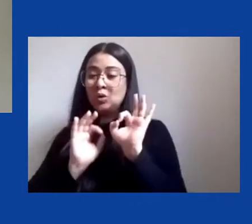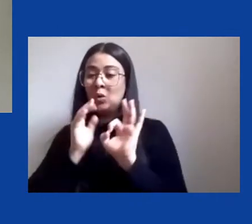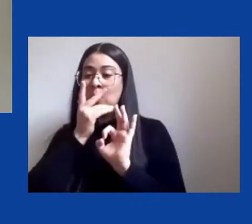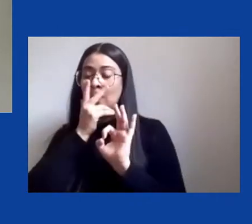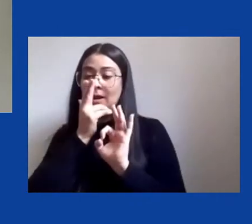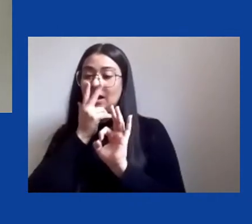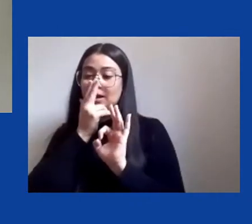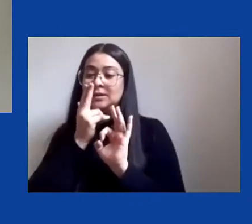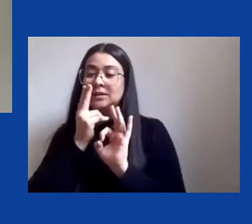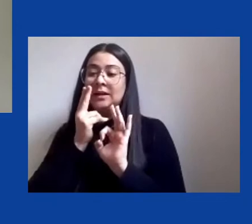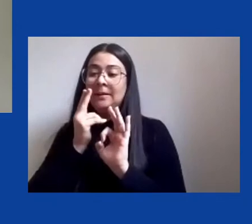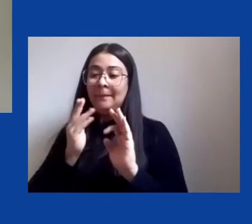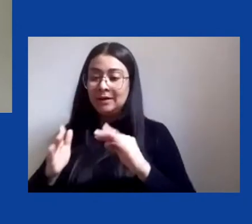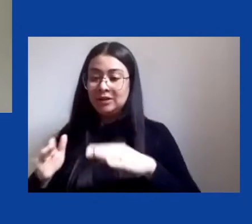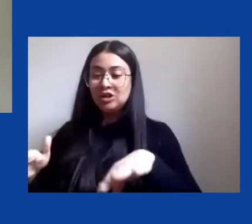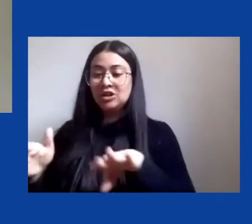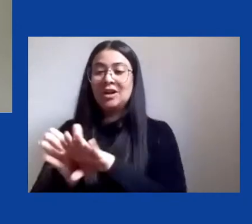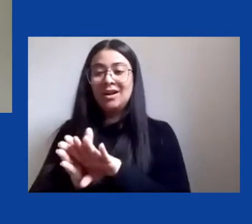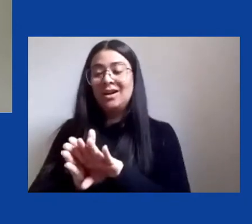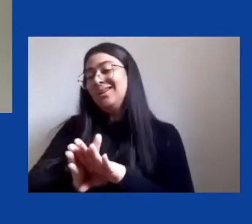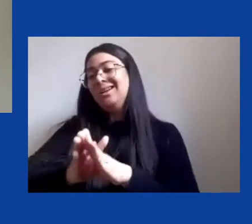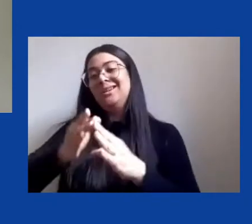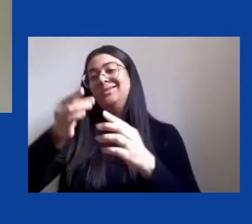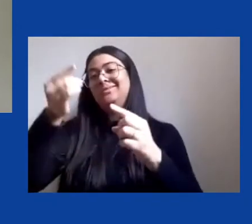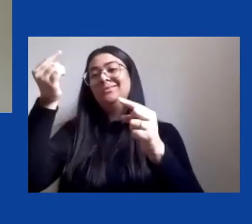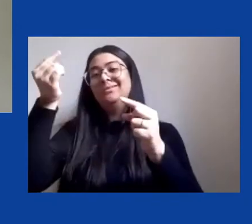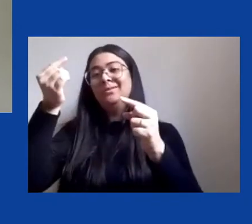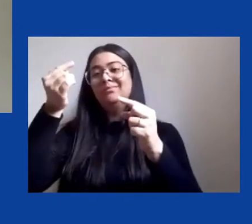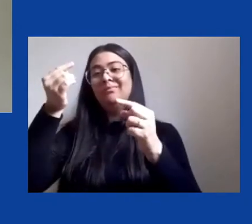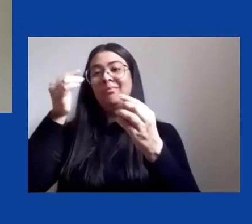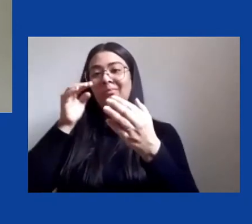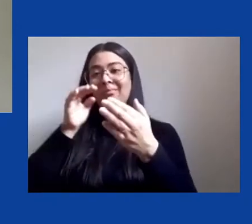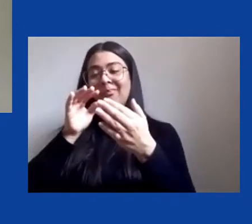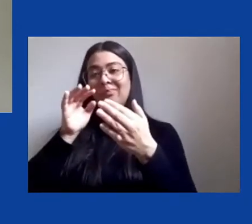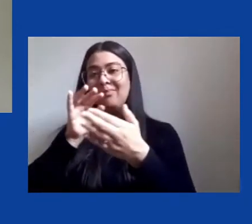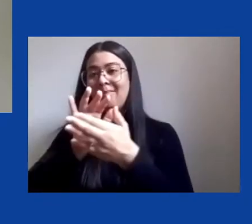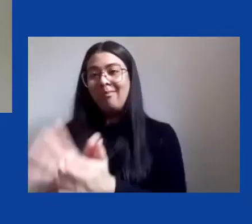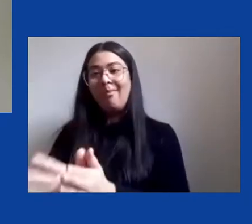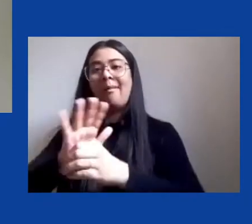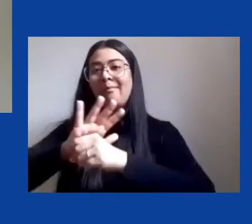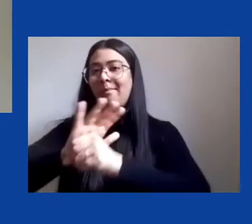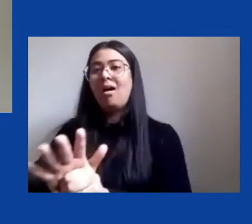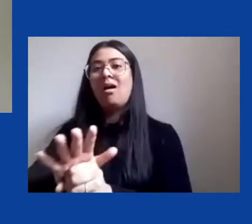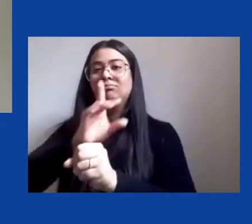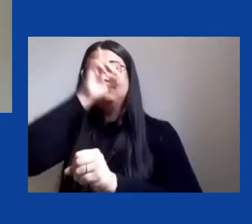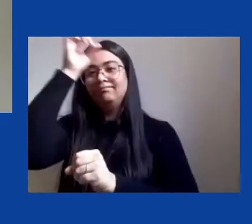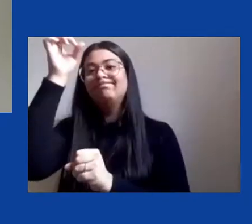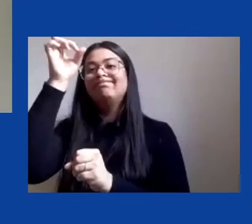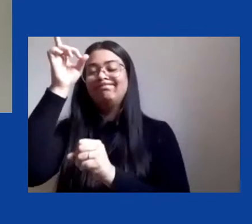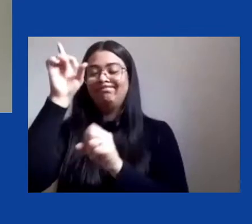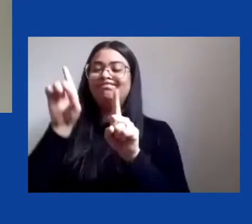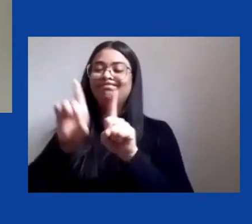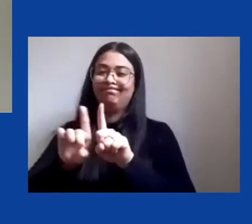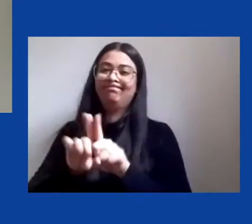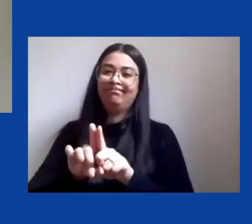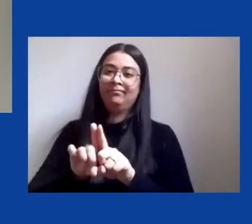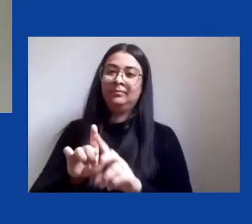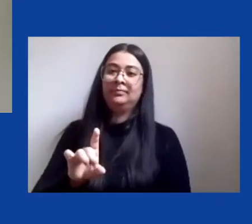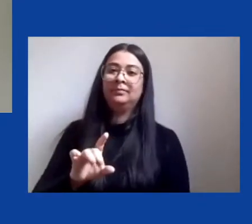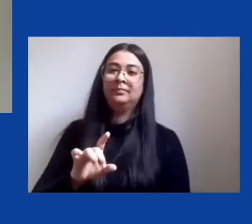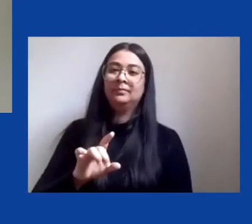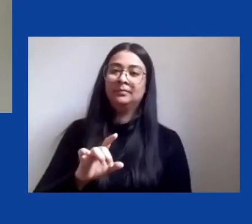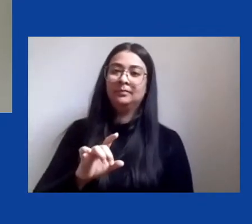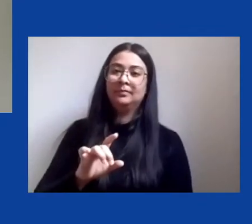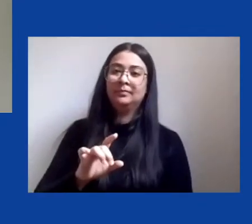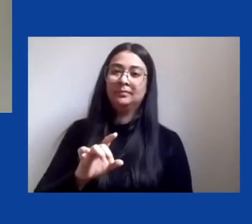antiambiente e antiambientalista hoje dominante. Eu vou pular aqui uma parte, porque já chegou aqui nos